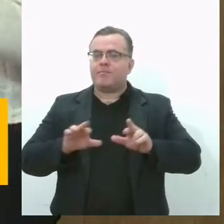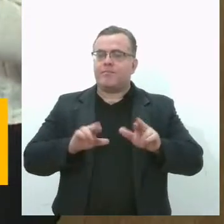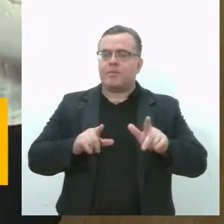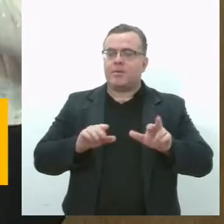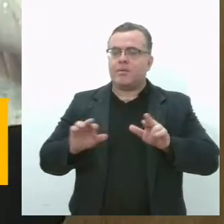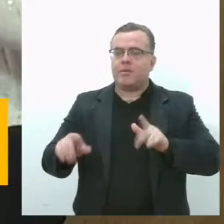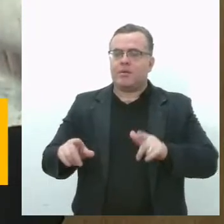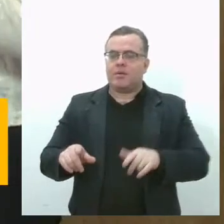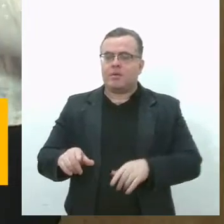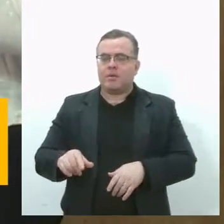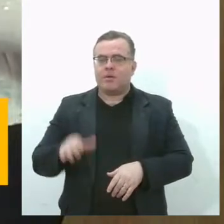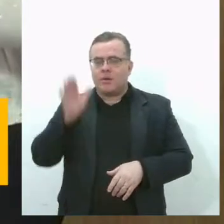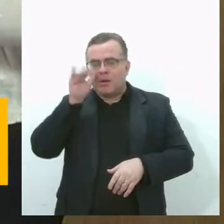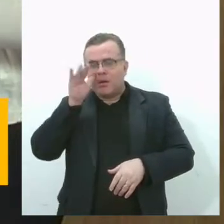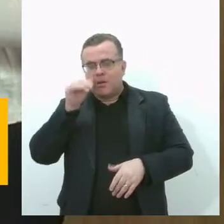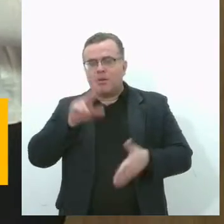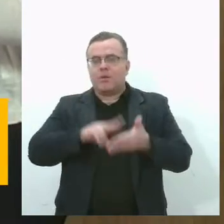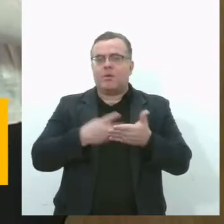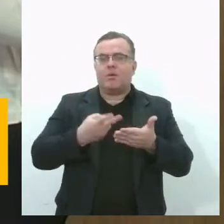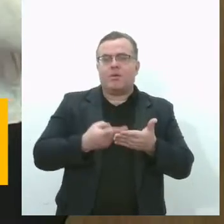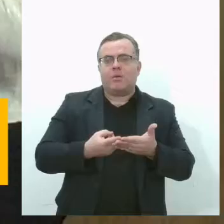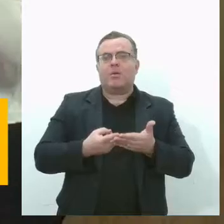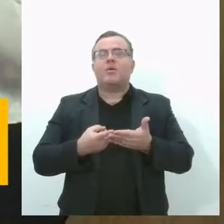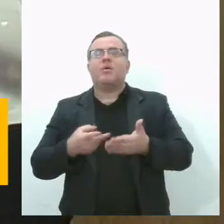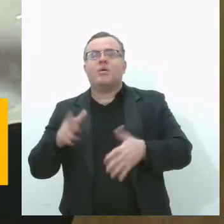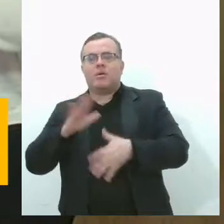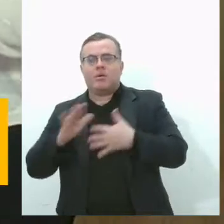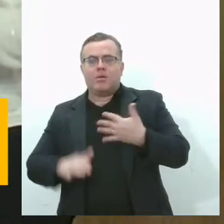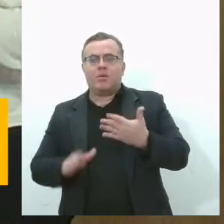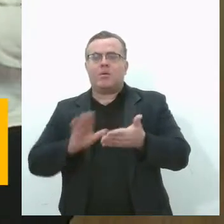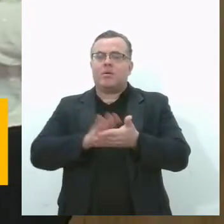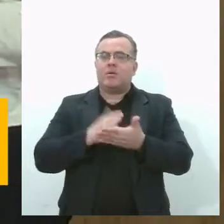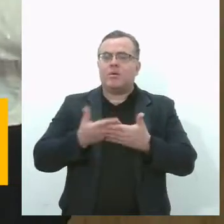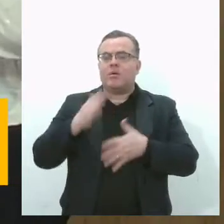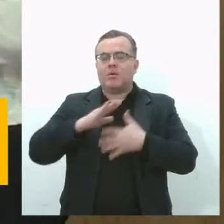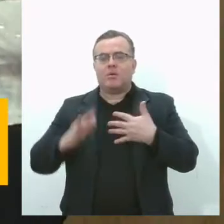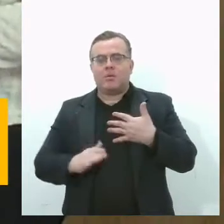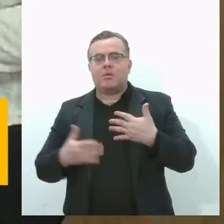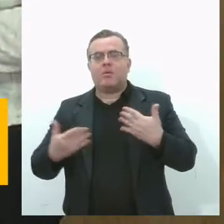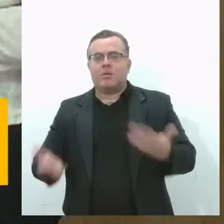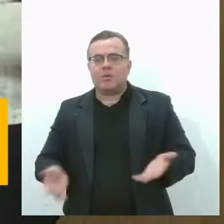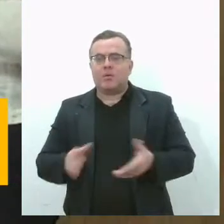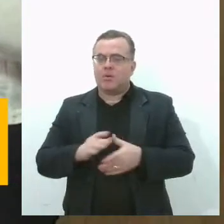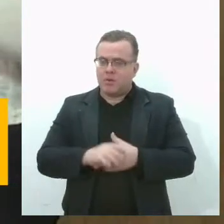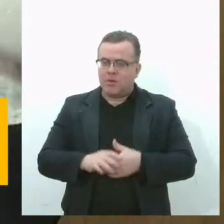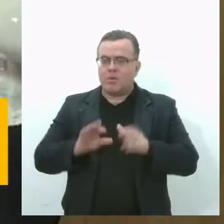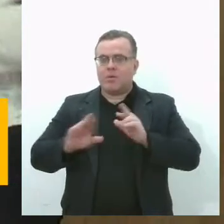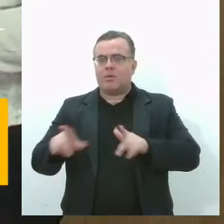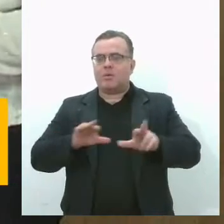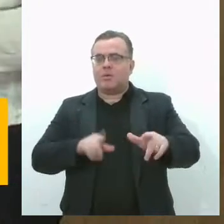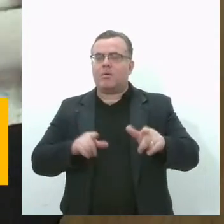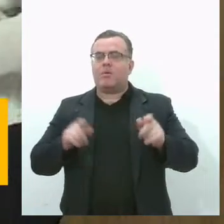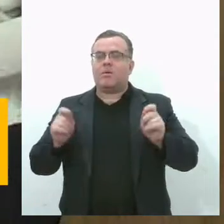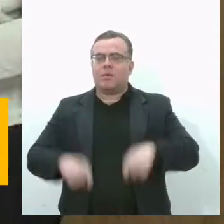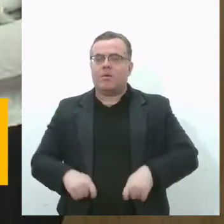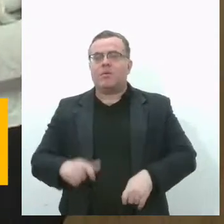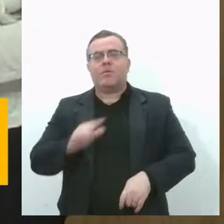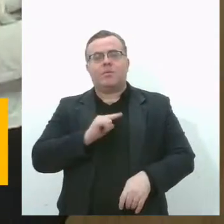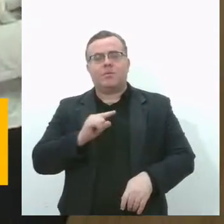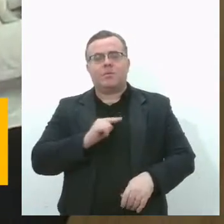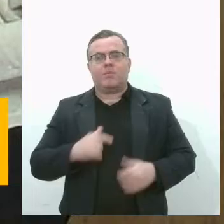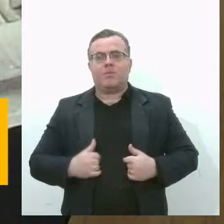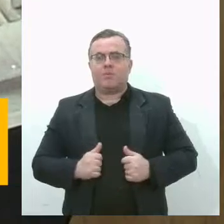gente ouve falar tradutor de Libras, ou então intérprete de Libras. Existe alguma diferença nessas nomenclaturas?